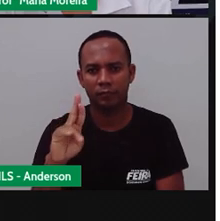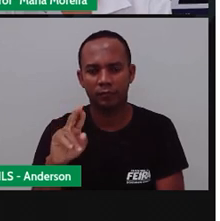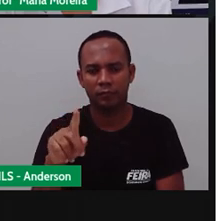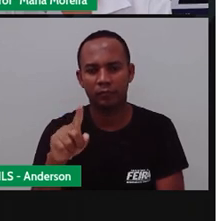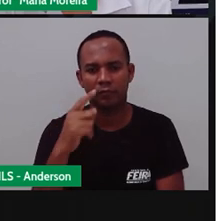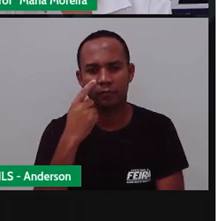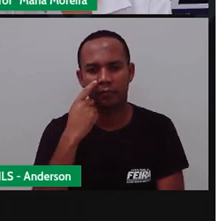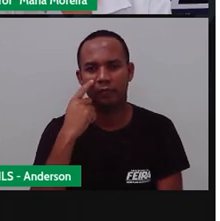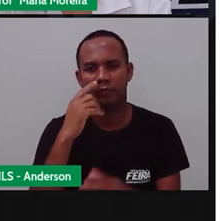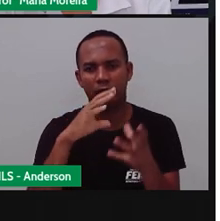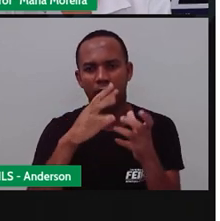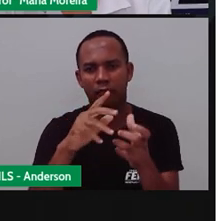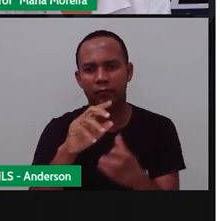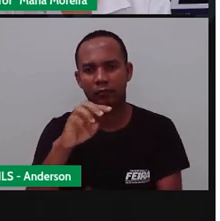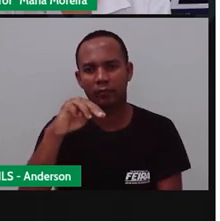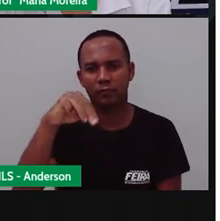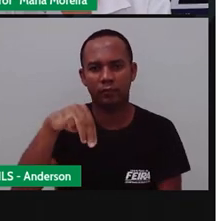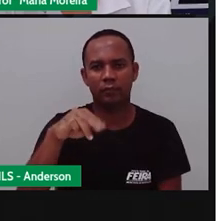Mundo.